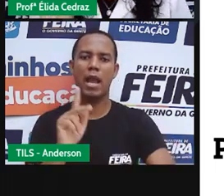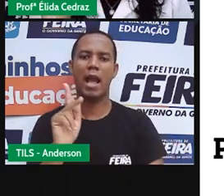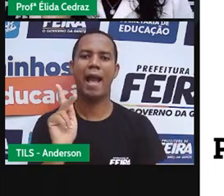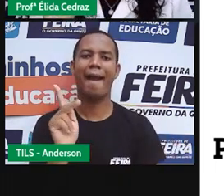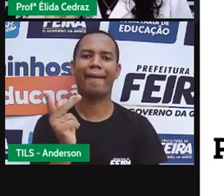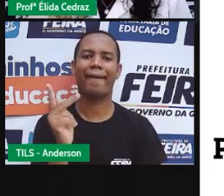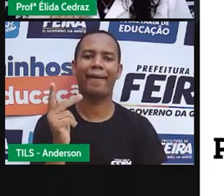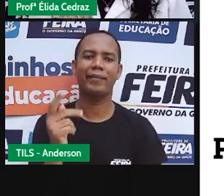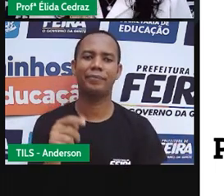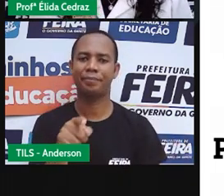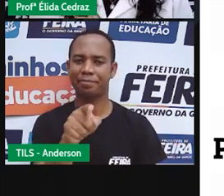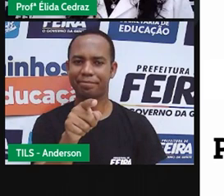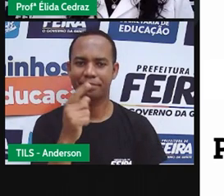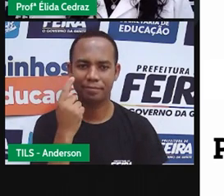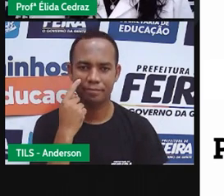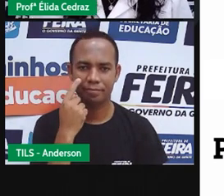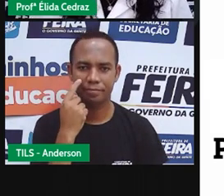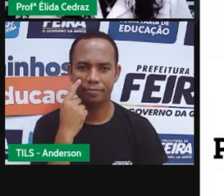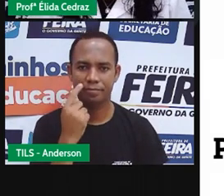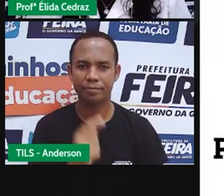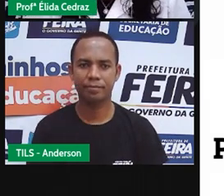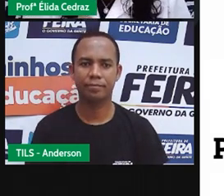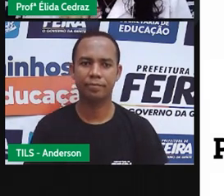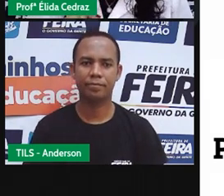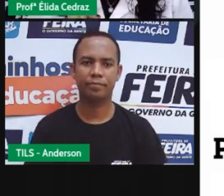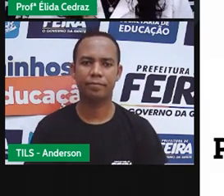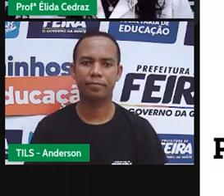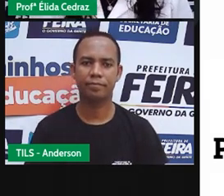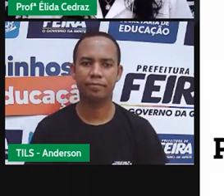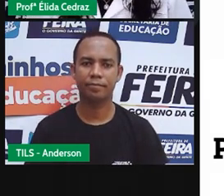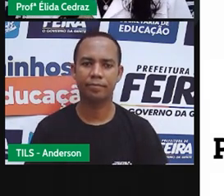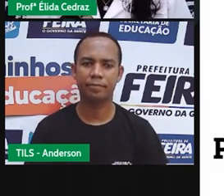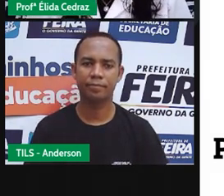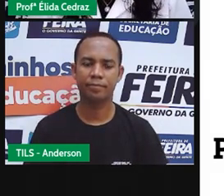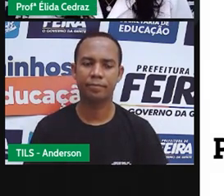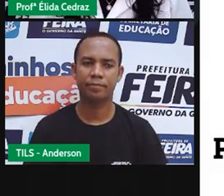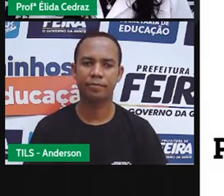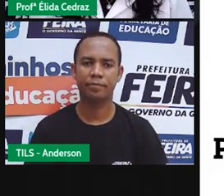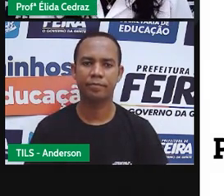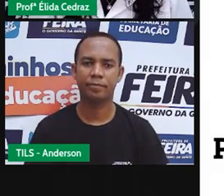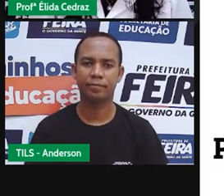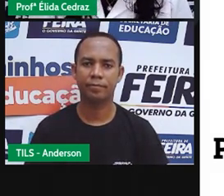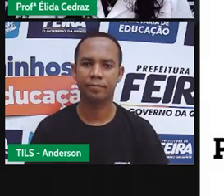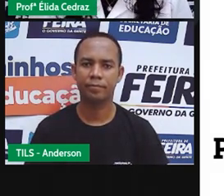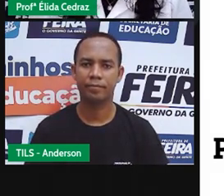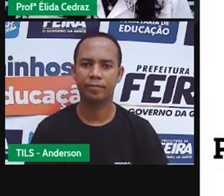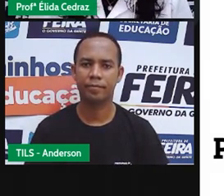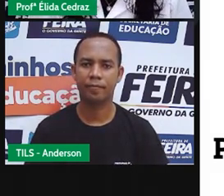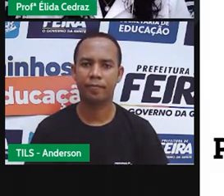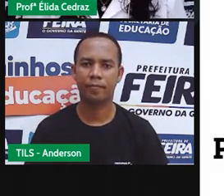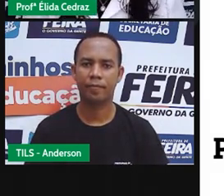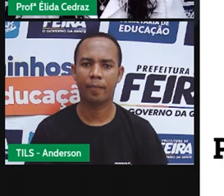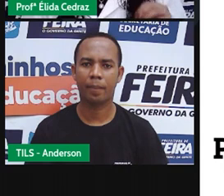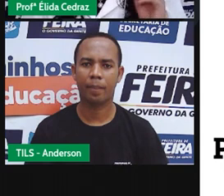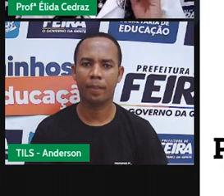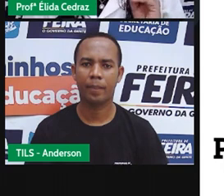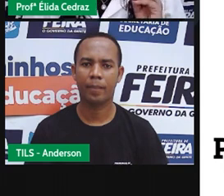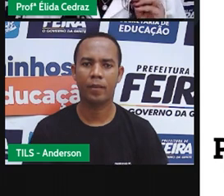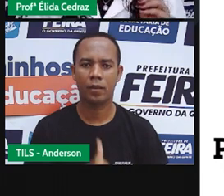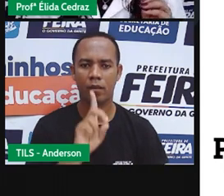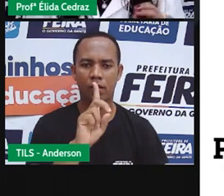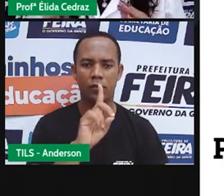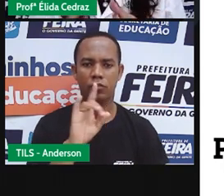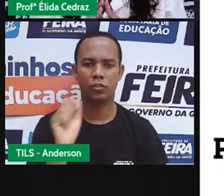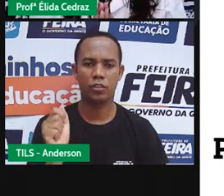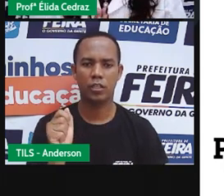navio. A abreviação desses nomes tem que ser em letra minúscula, tá bom? O